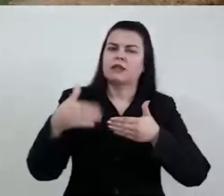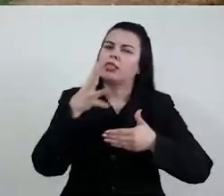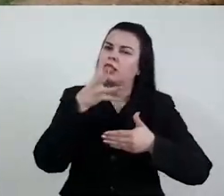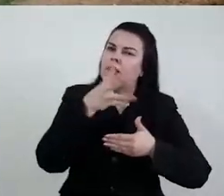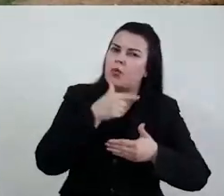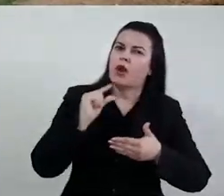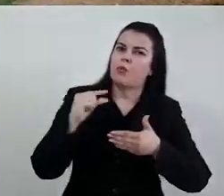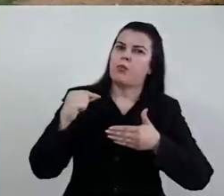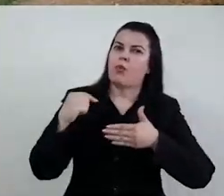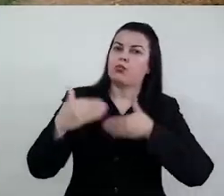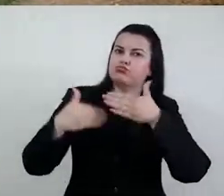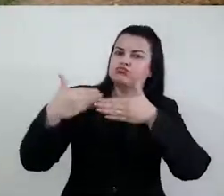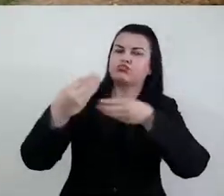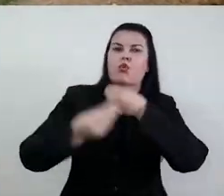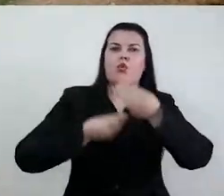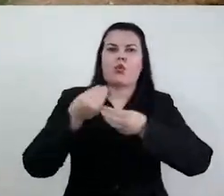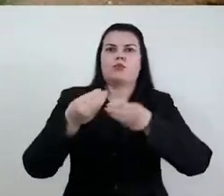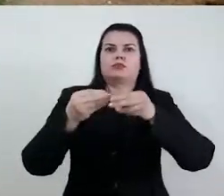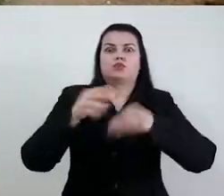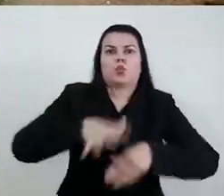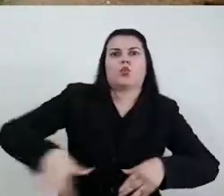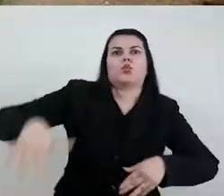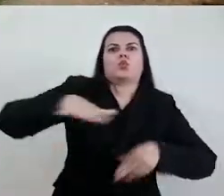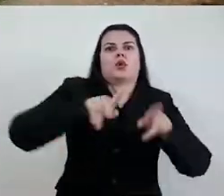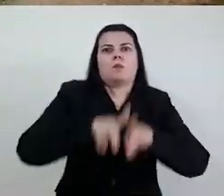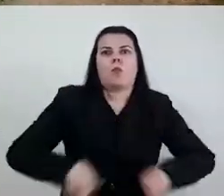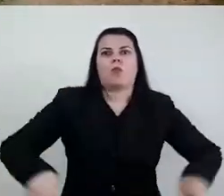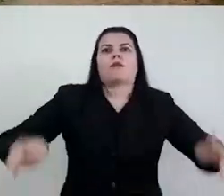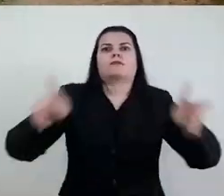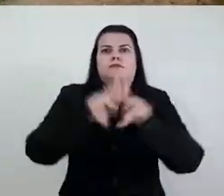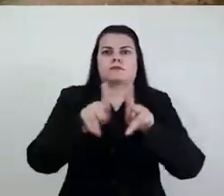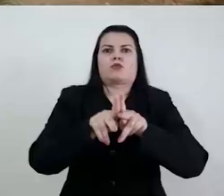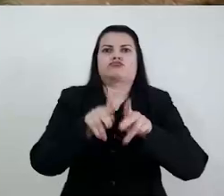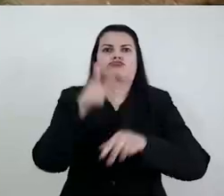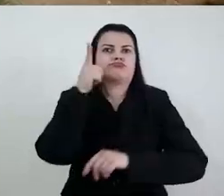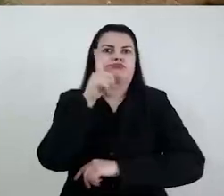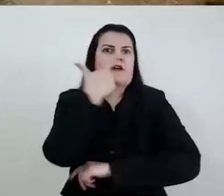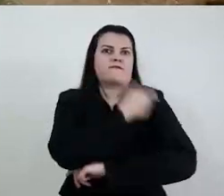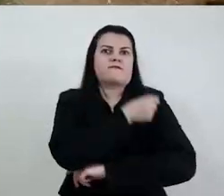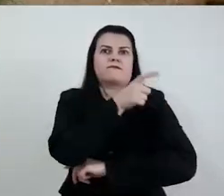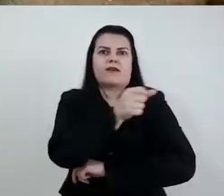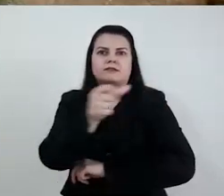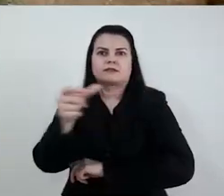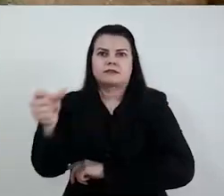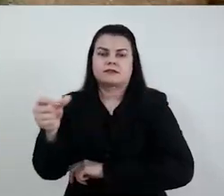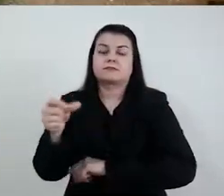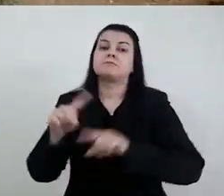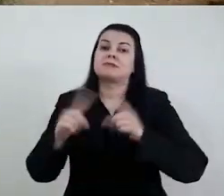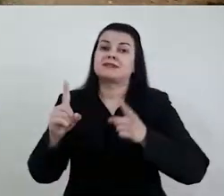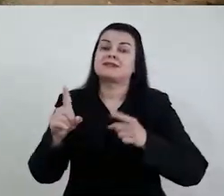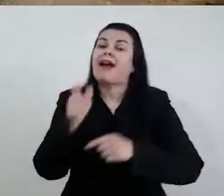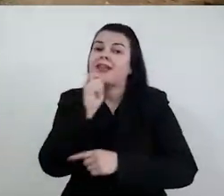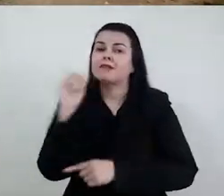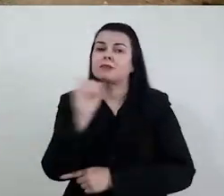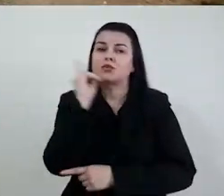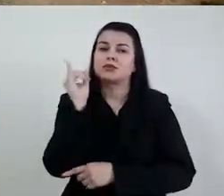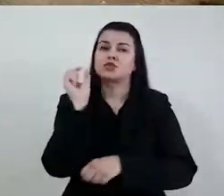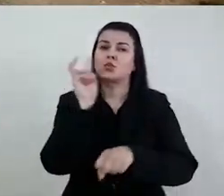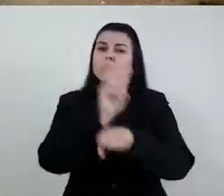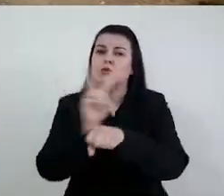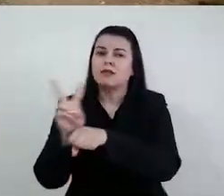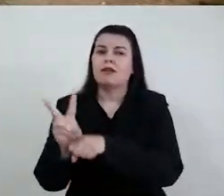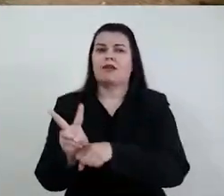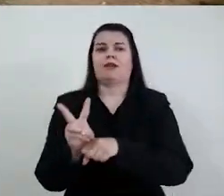Programa Nacional de Imunização. leva tempo até que a gente tenha a imunização de grande parcela da população e, portanto, ainda é muito